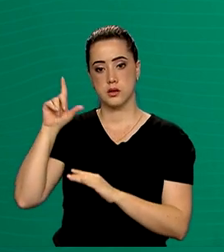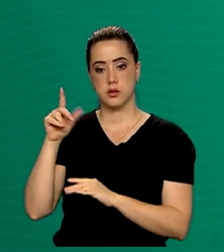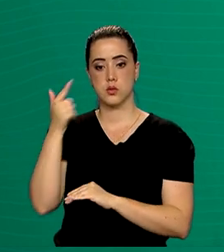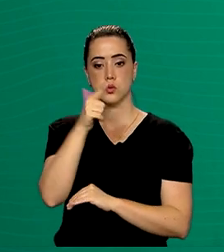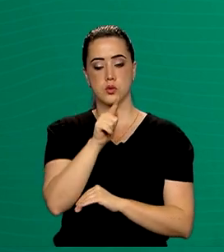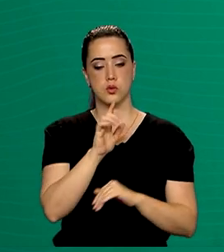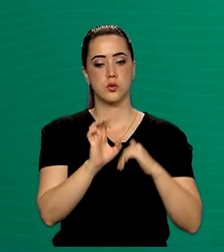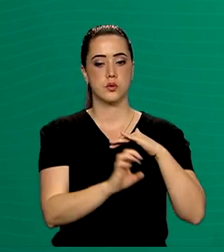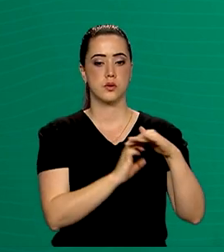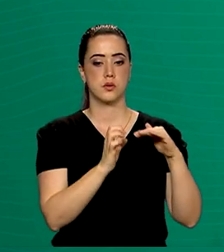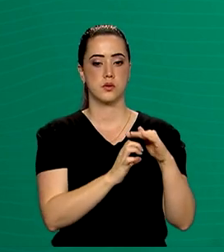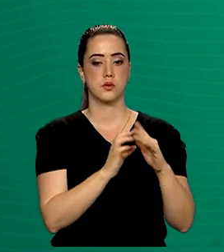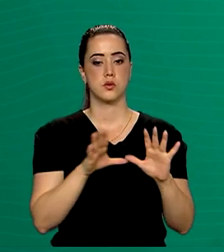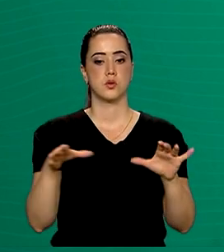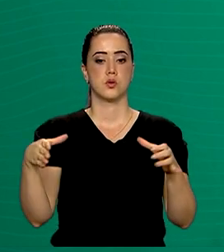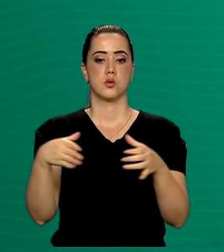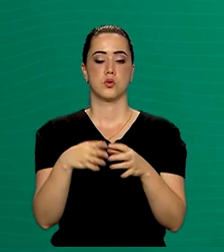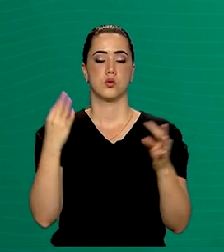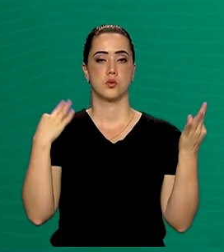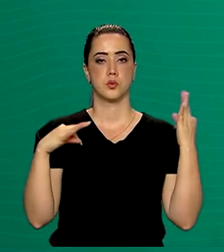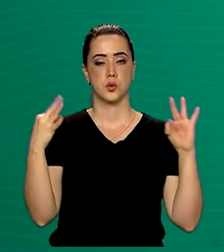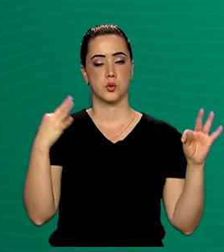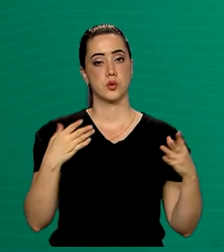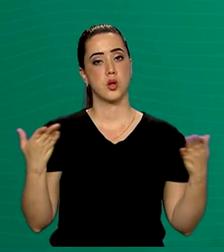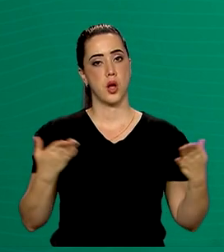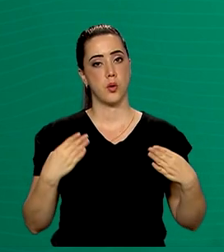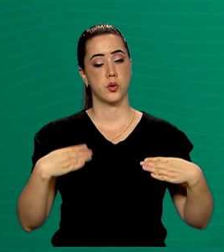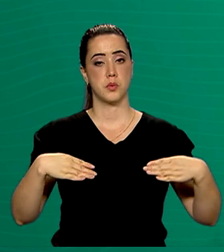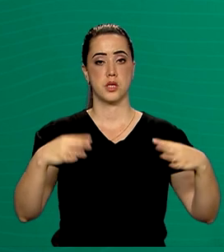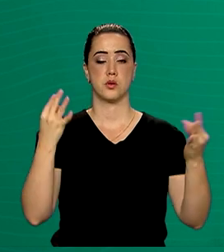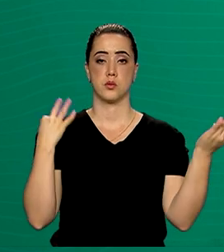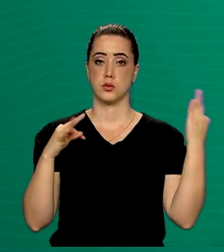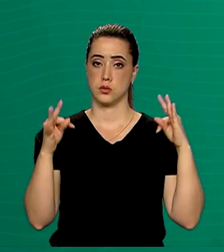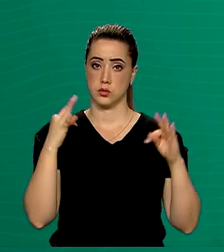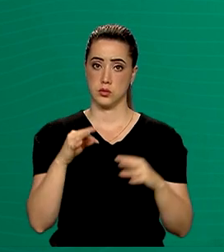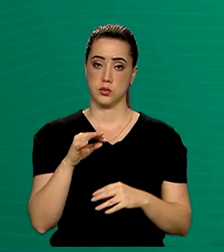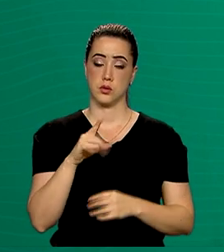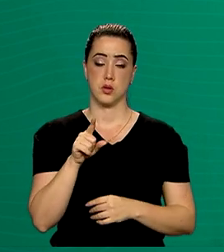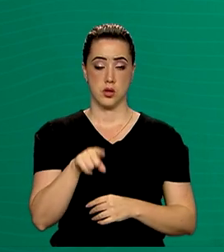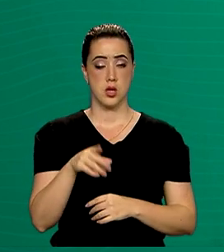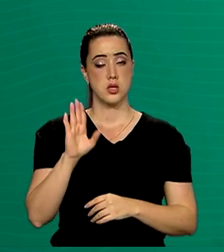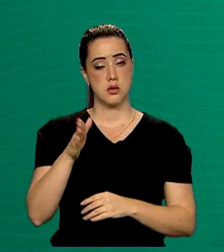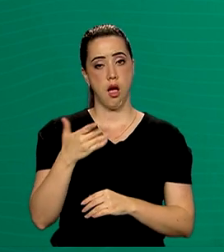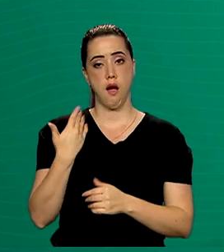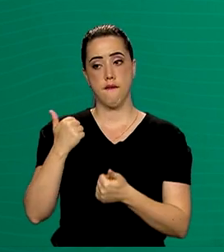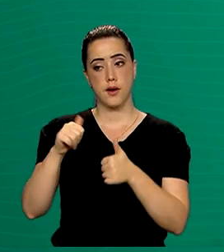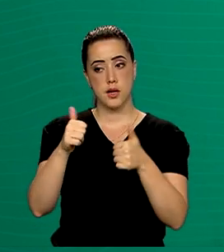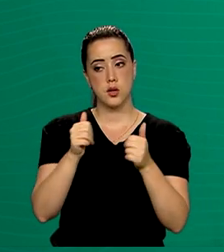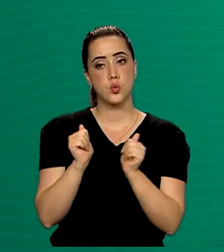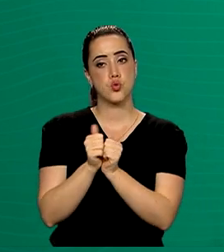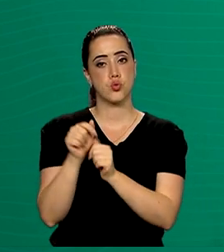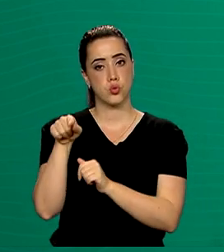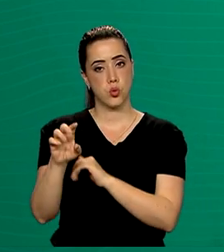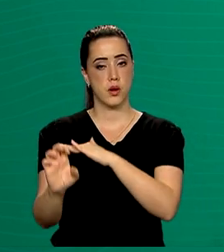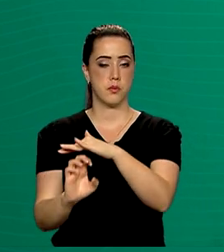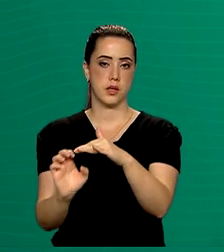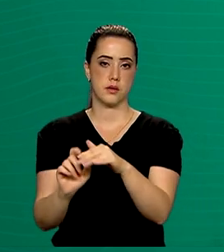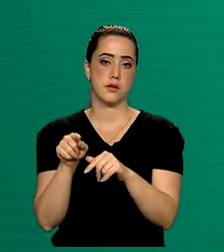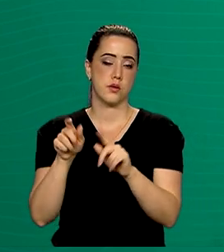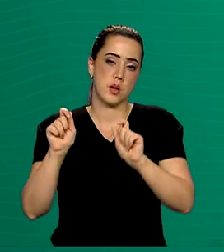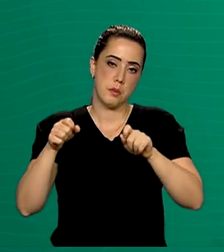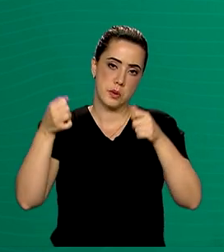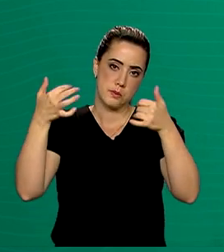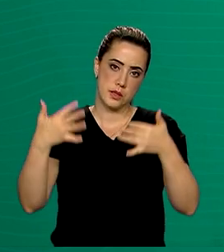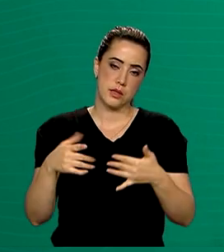outras empresas do setor do turismo e o ministro do turismo, Celso Samilo, está acompanhando junto à empresa. Já posso